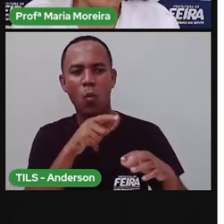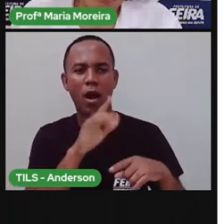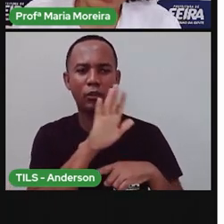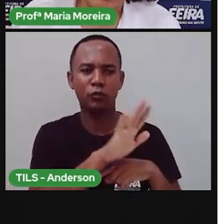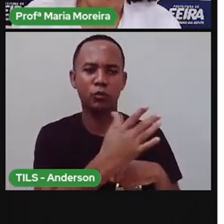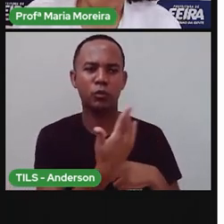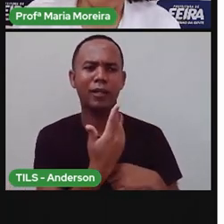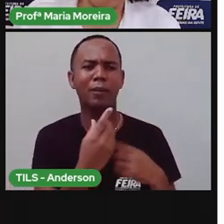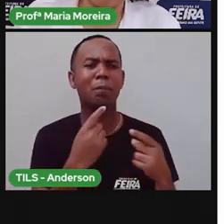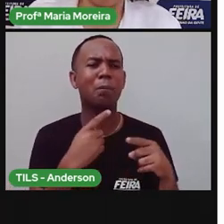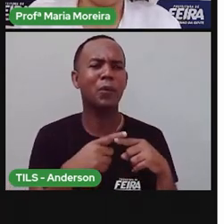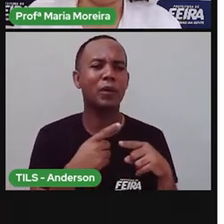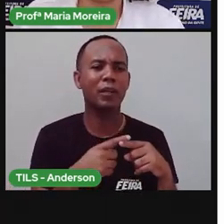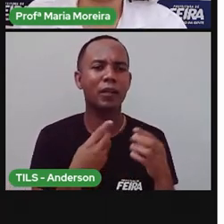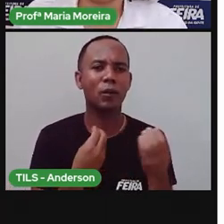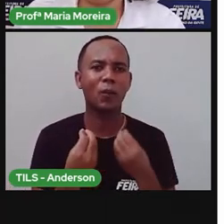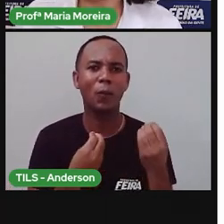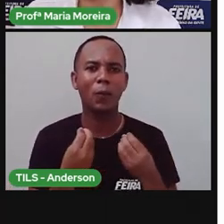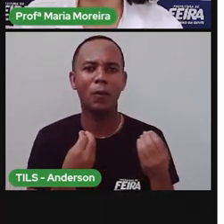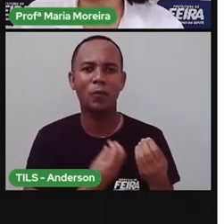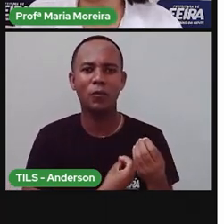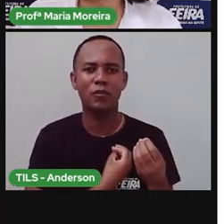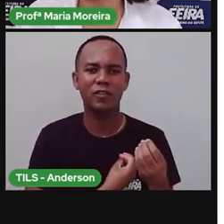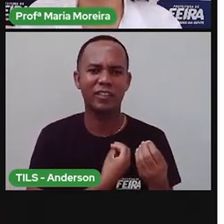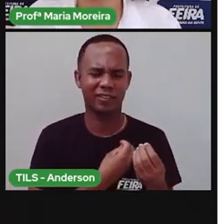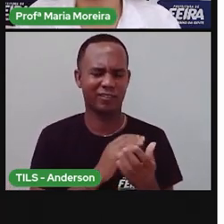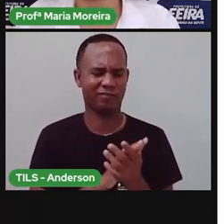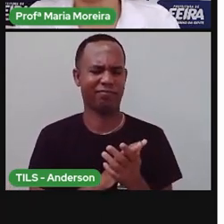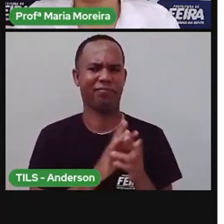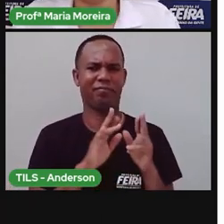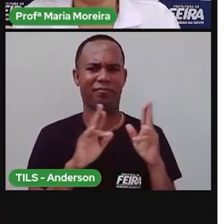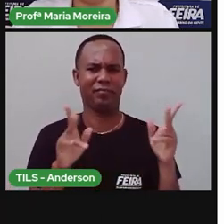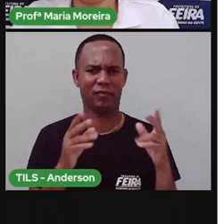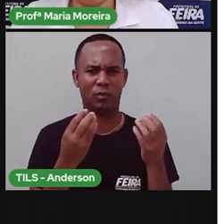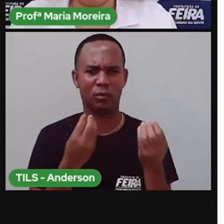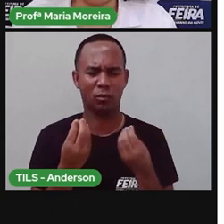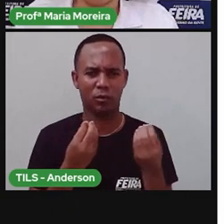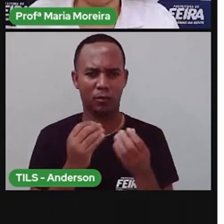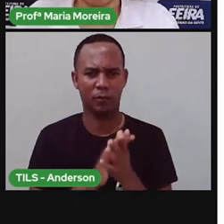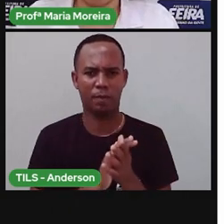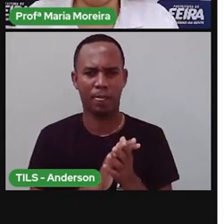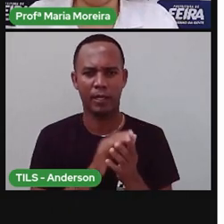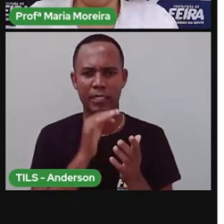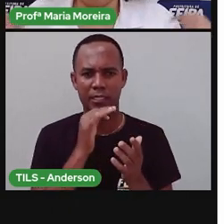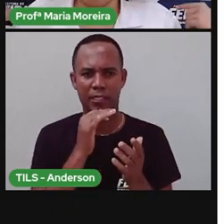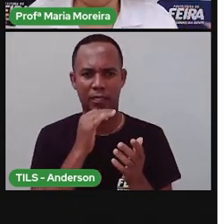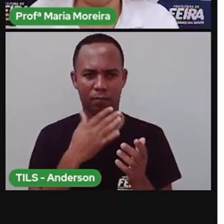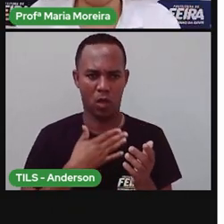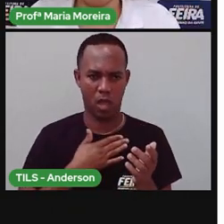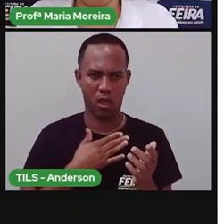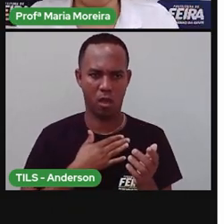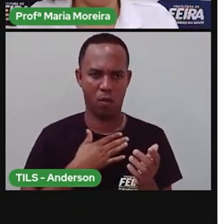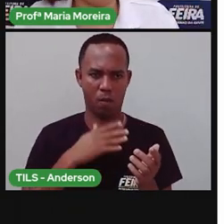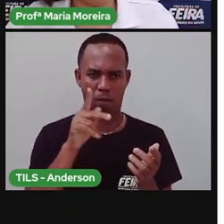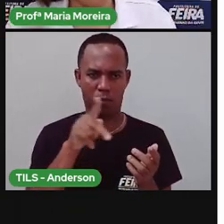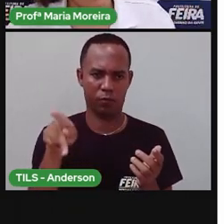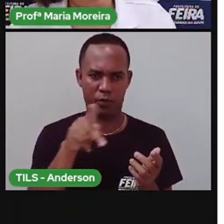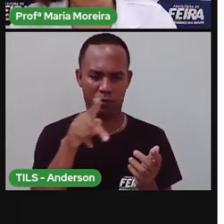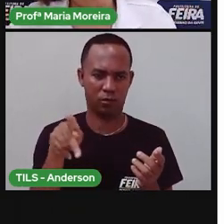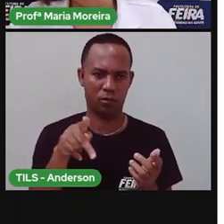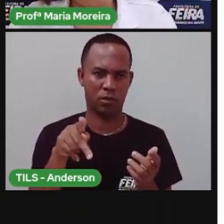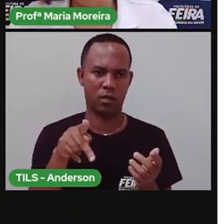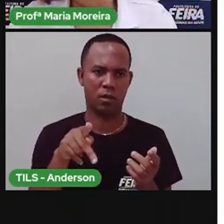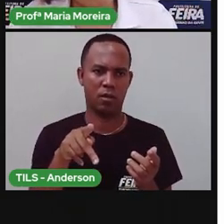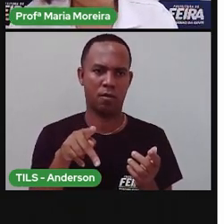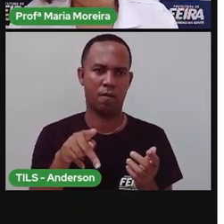para se manterem vivos? É meio que irônico, né? Então, eu ser vivo, eu, Pró Maria, ser vivo, preciso da